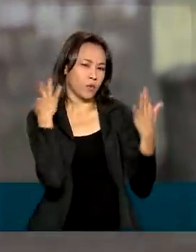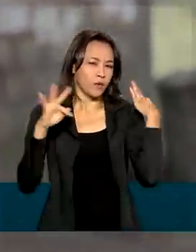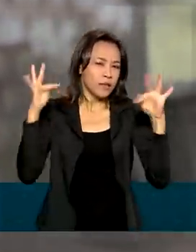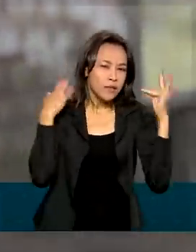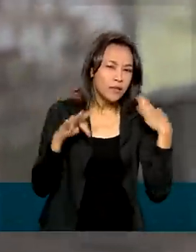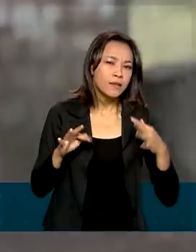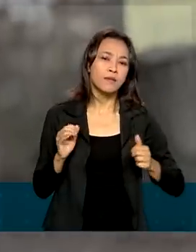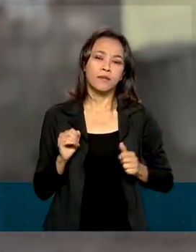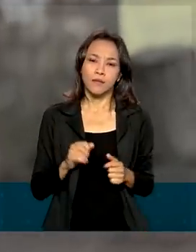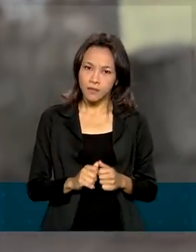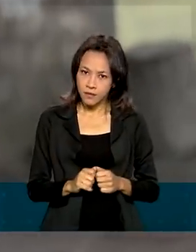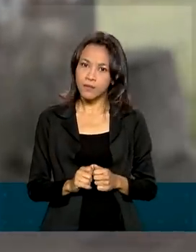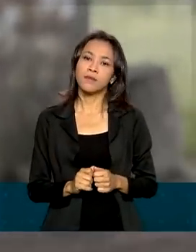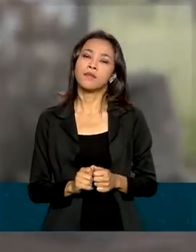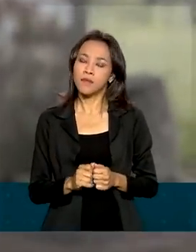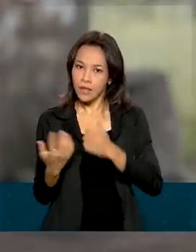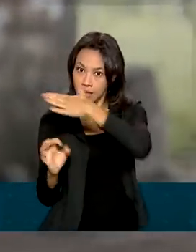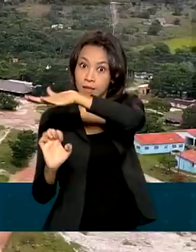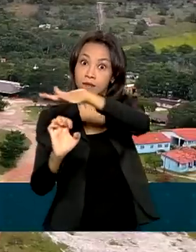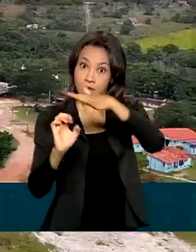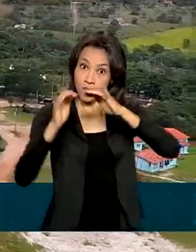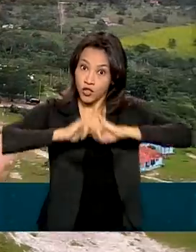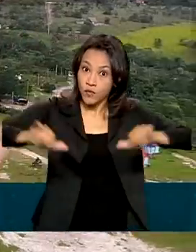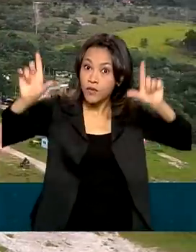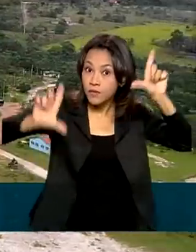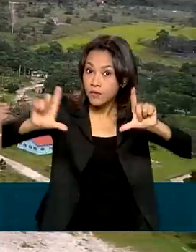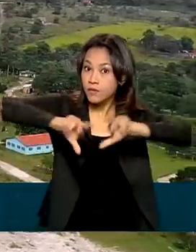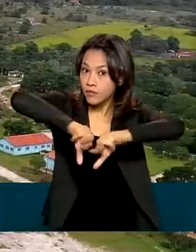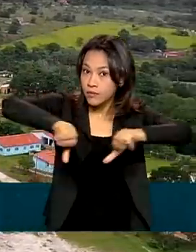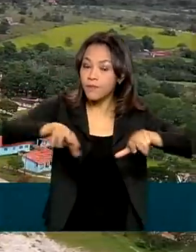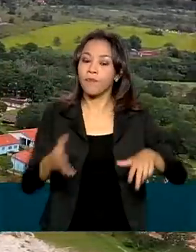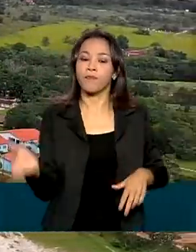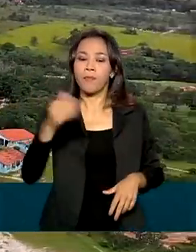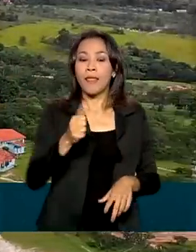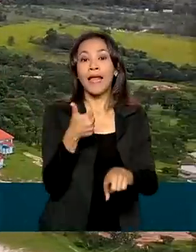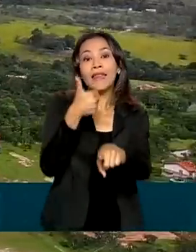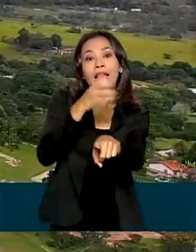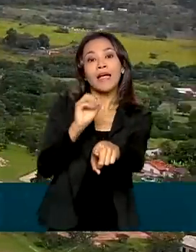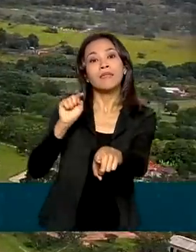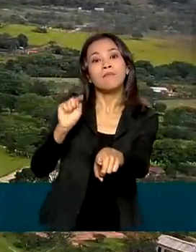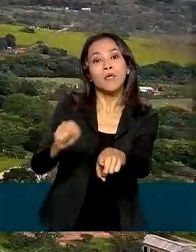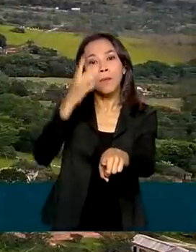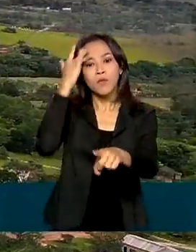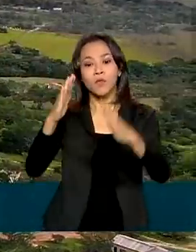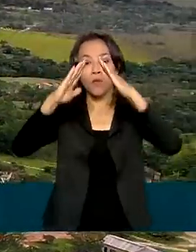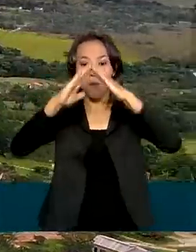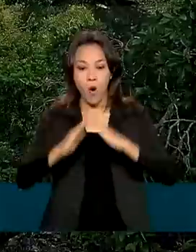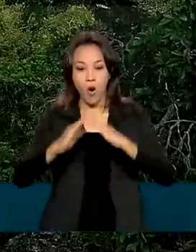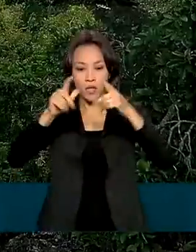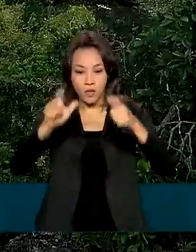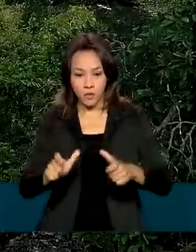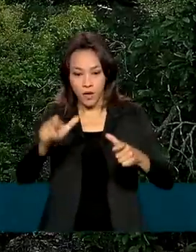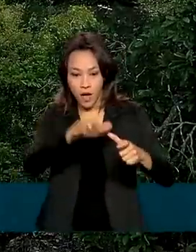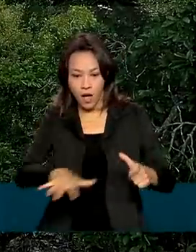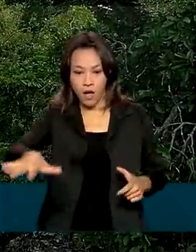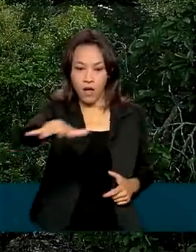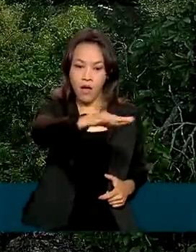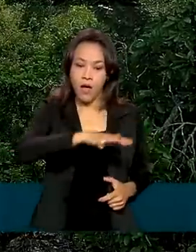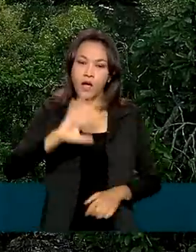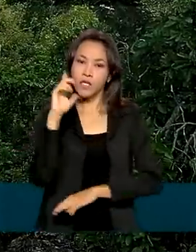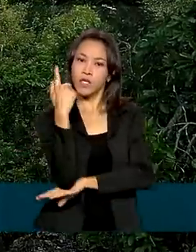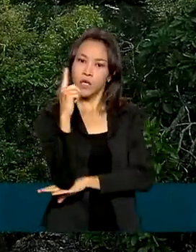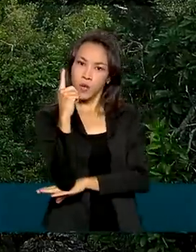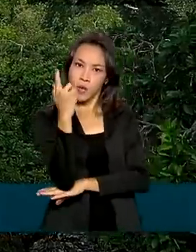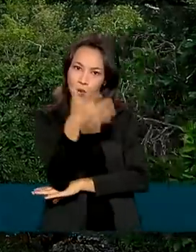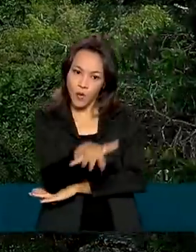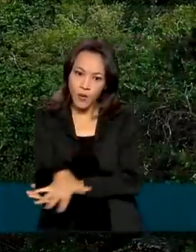das imprensas. Cerca de 10 mil pessoas vivem hoje no território Calunga, nos municípios goianos de